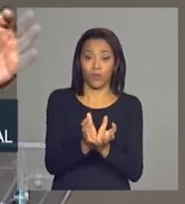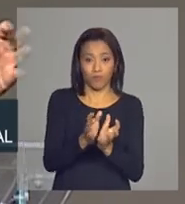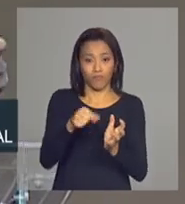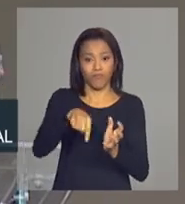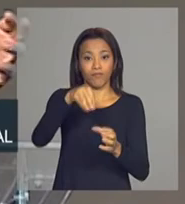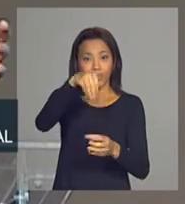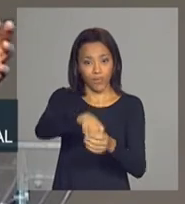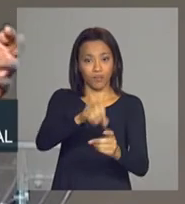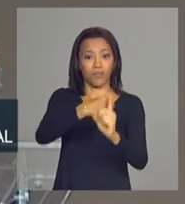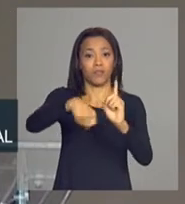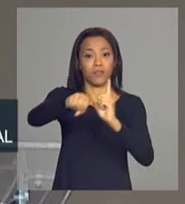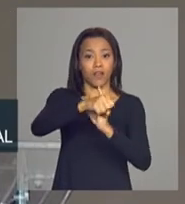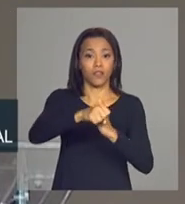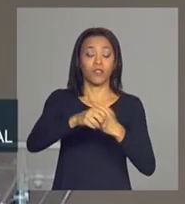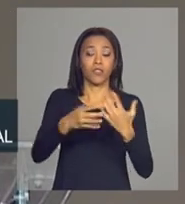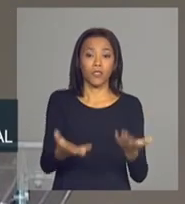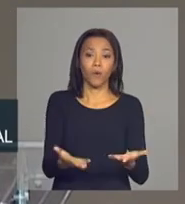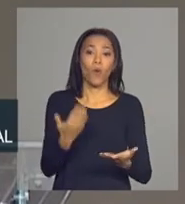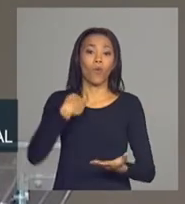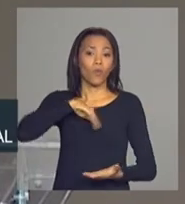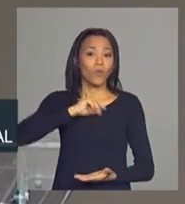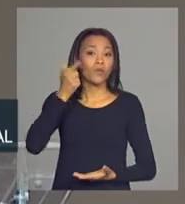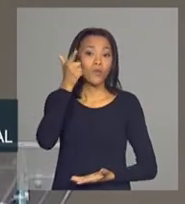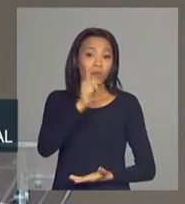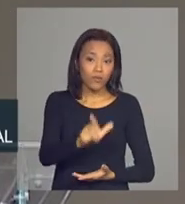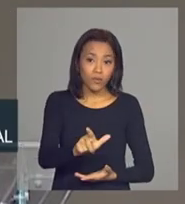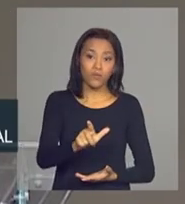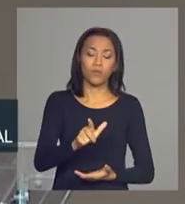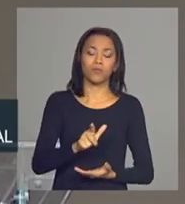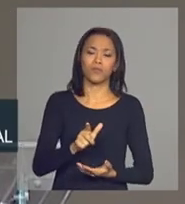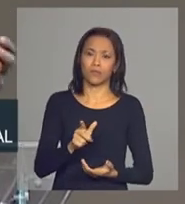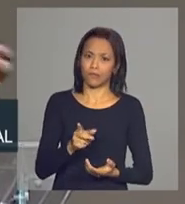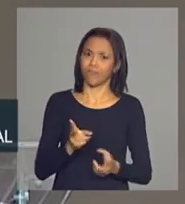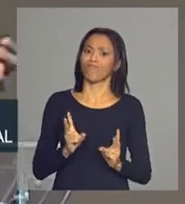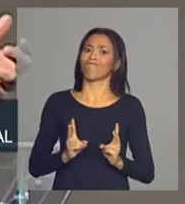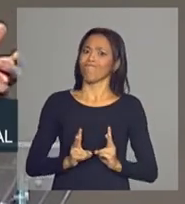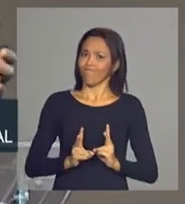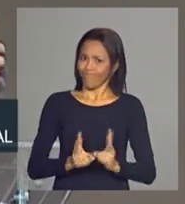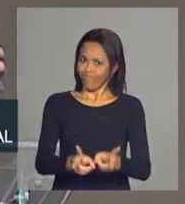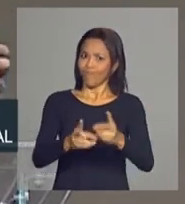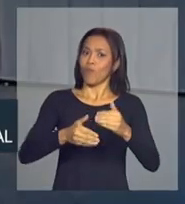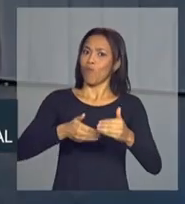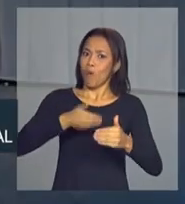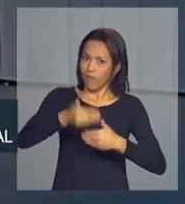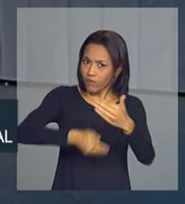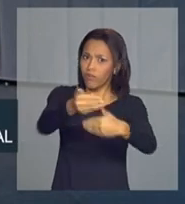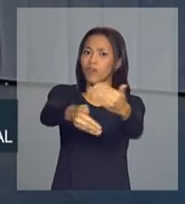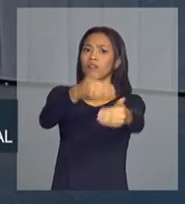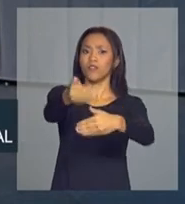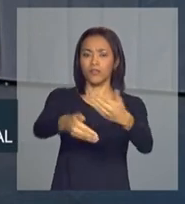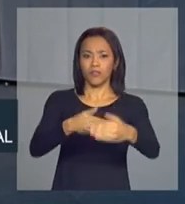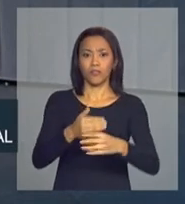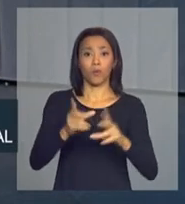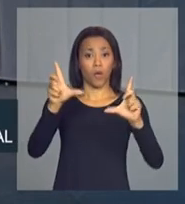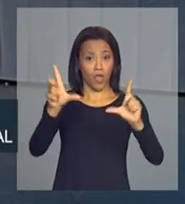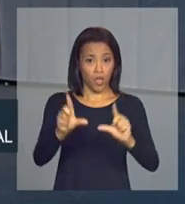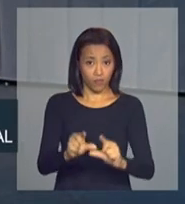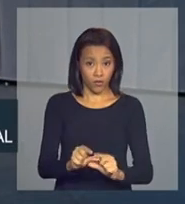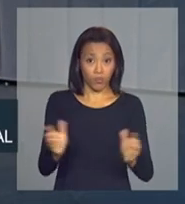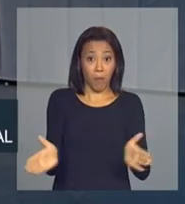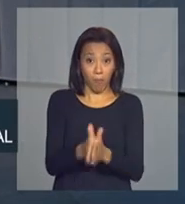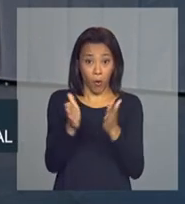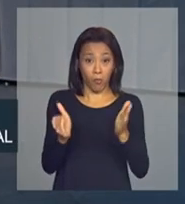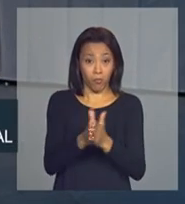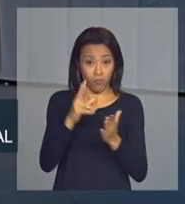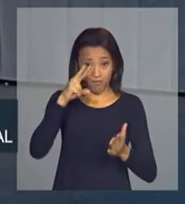Conseguimos, sem dúvida, um avanço extraordinário nos últimos, com a redução da pobreza extrema.